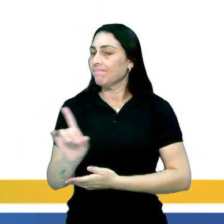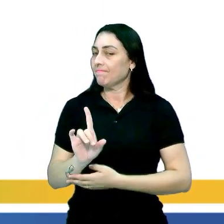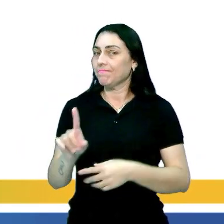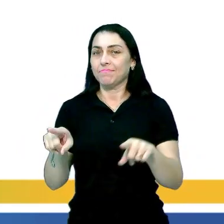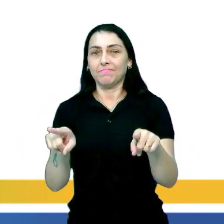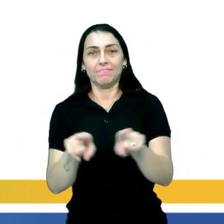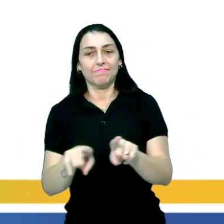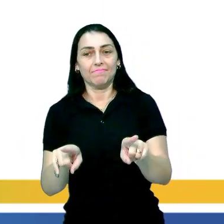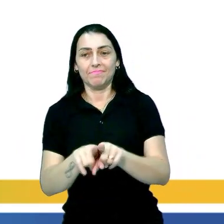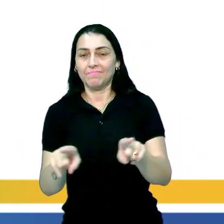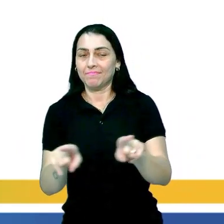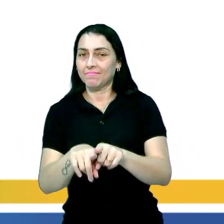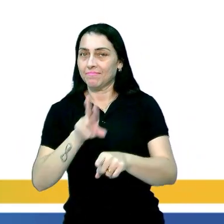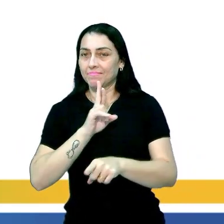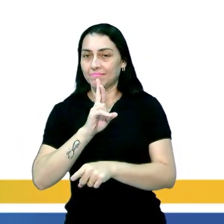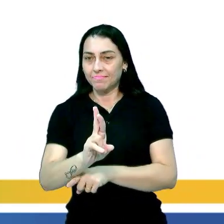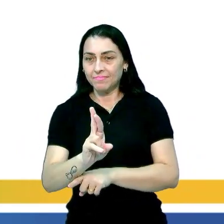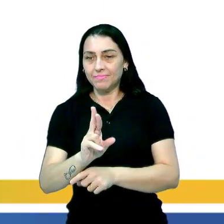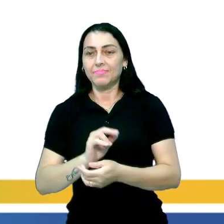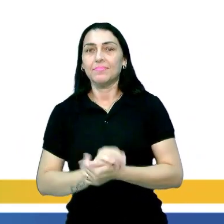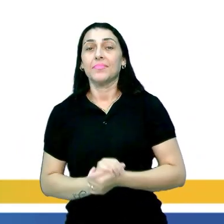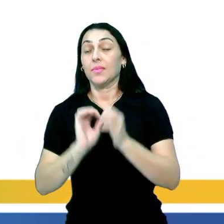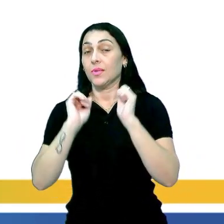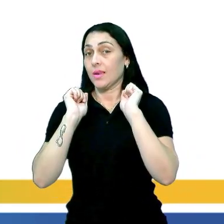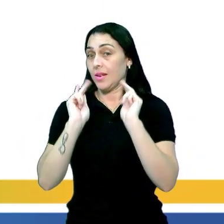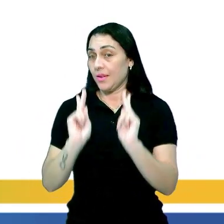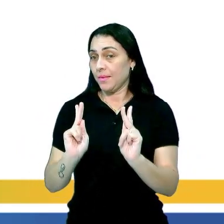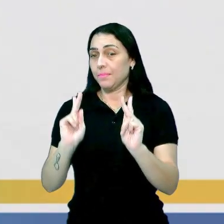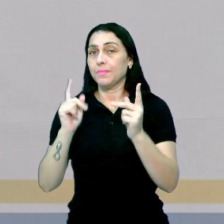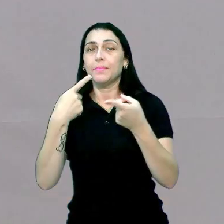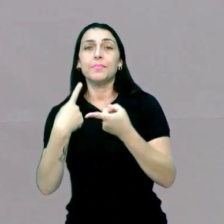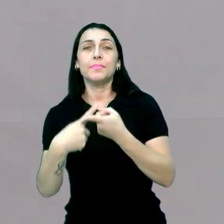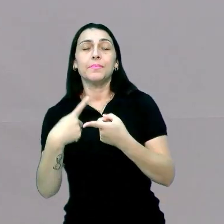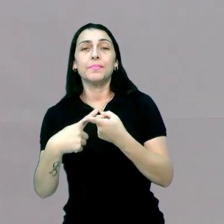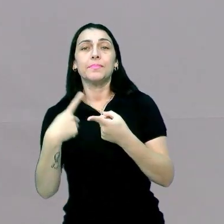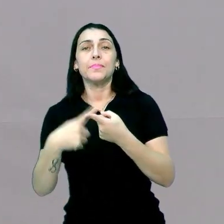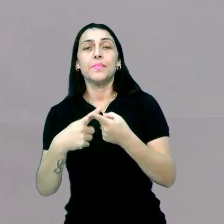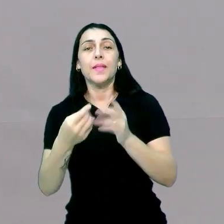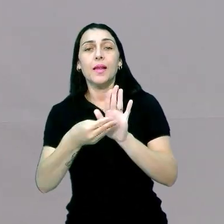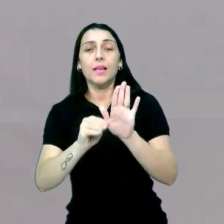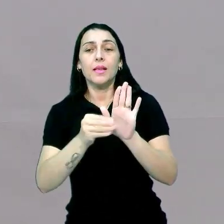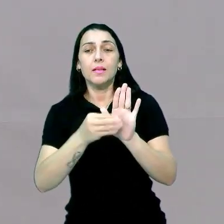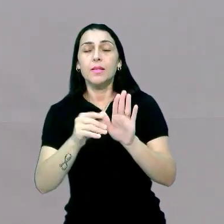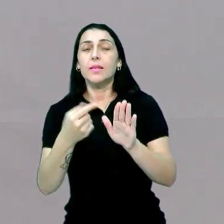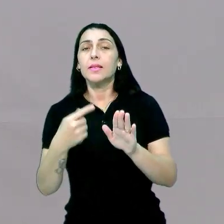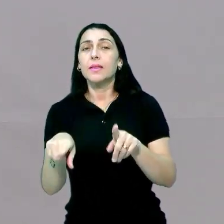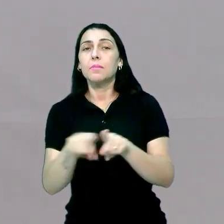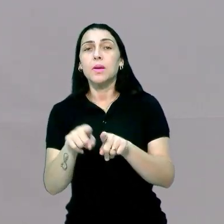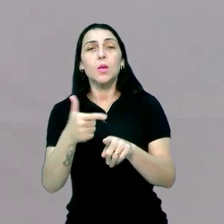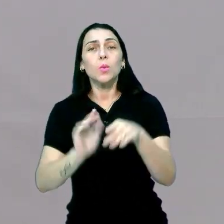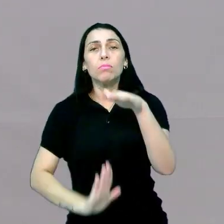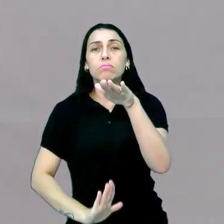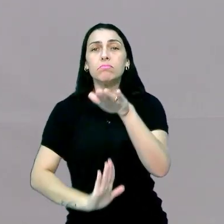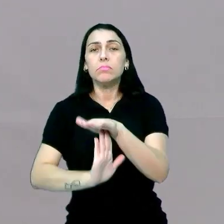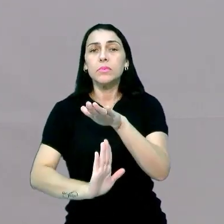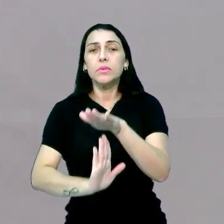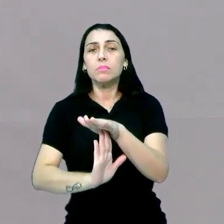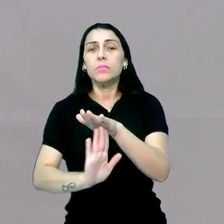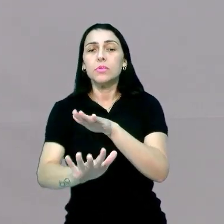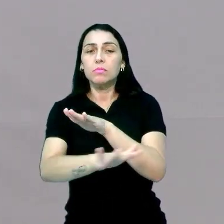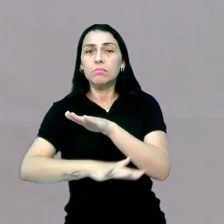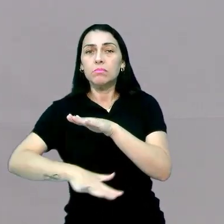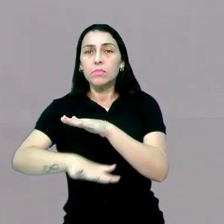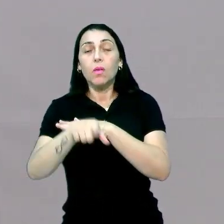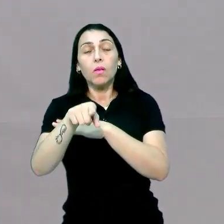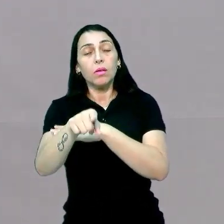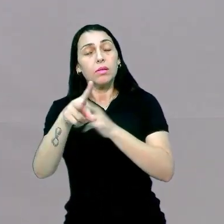Também não seria a nossa resposta, ok? Até porque as mídias também não possuem um limite de público,